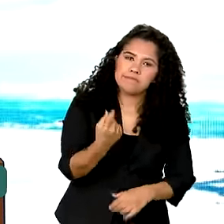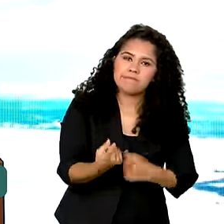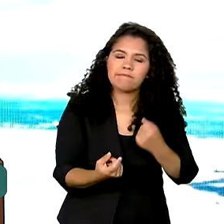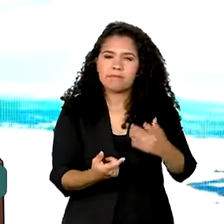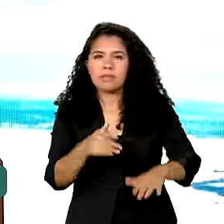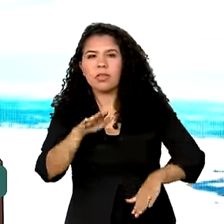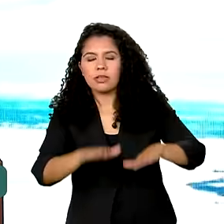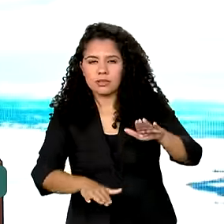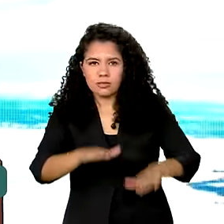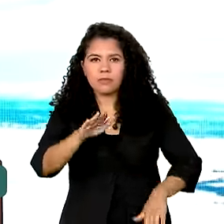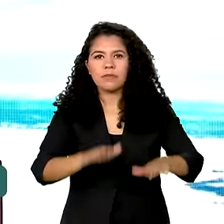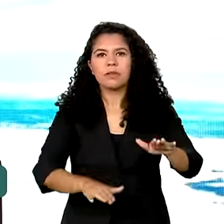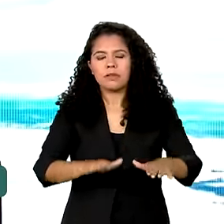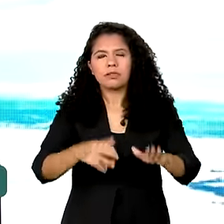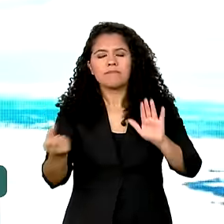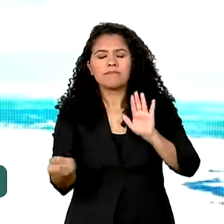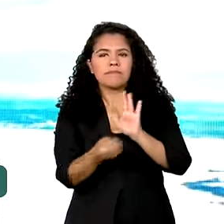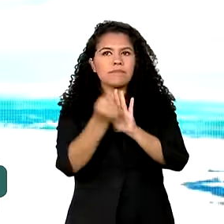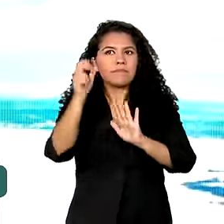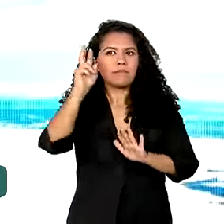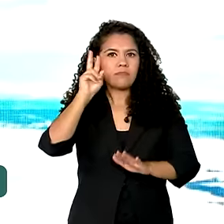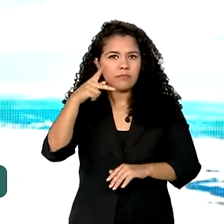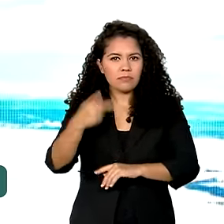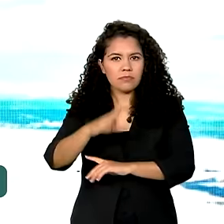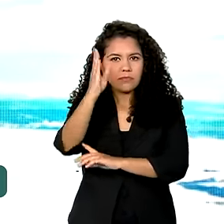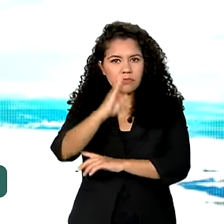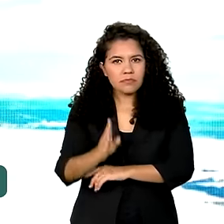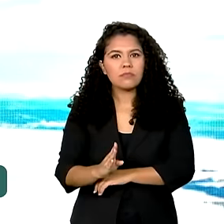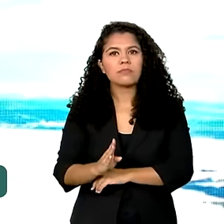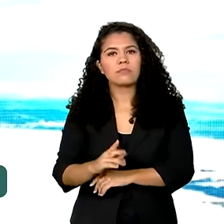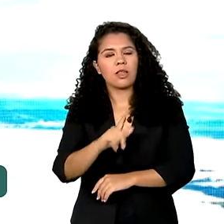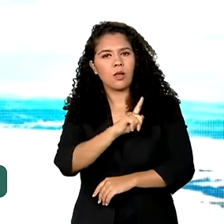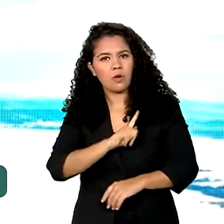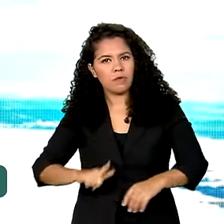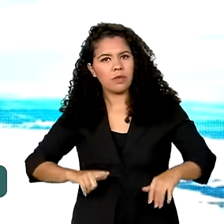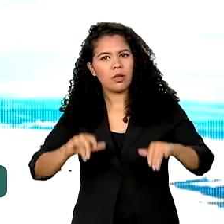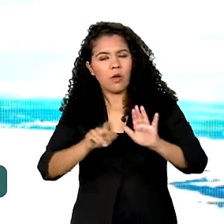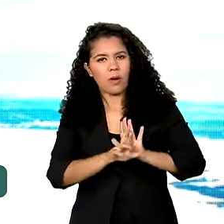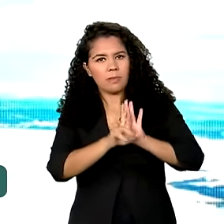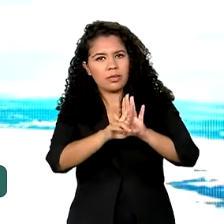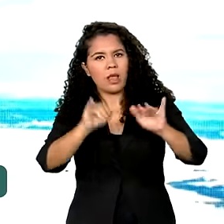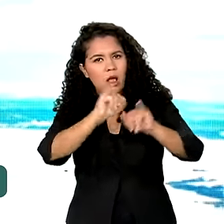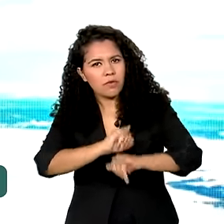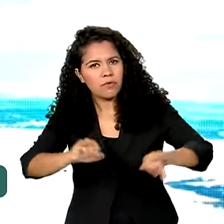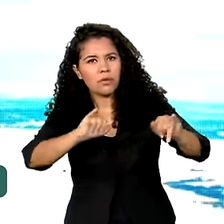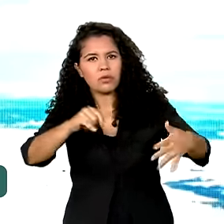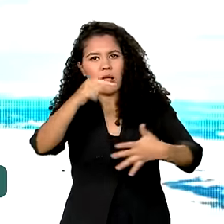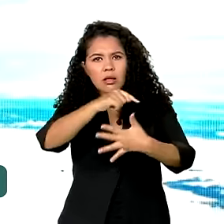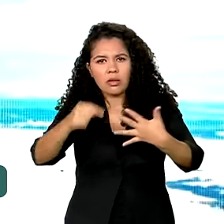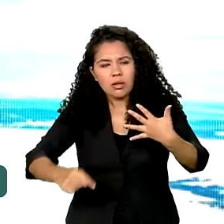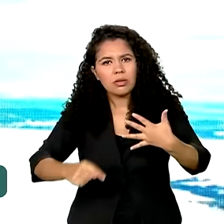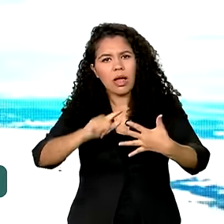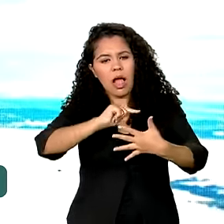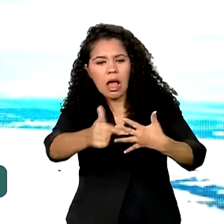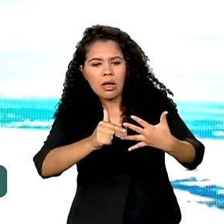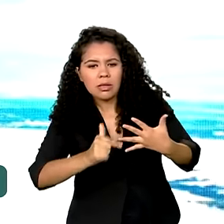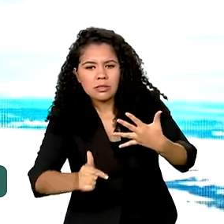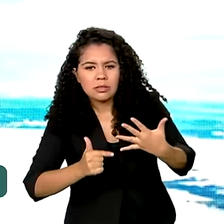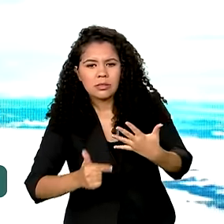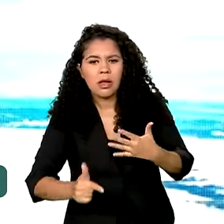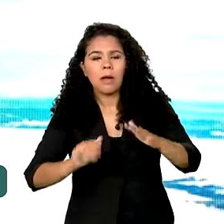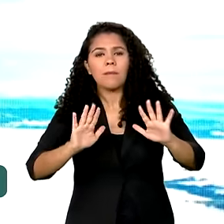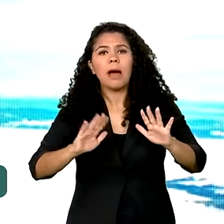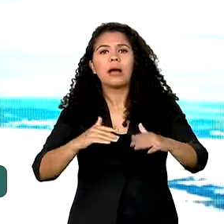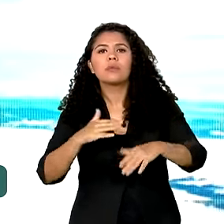muitos outros momentos históricos, o governo anunciou medidas, o governo foi cheio de boa vontade, mas depois